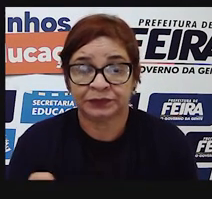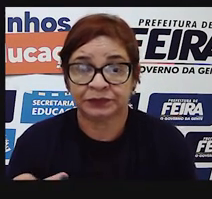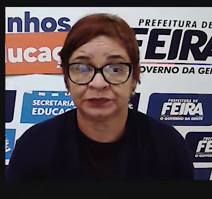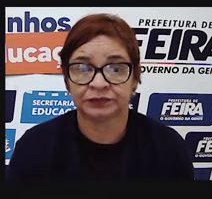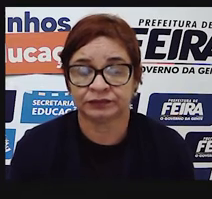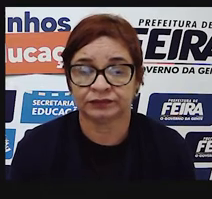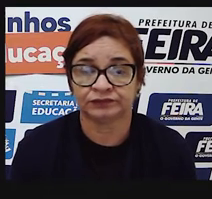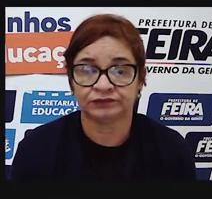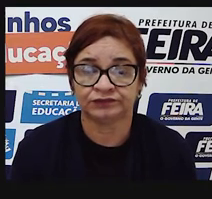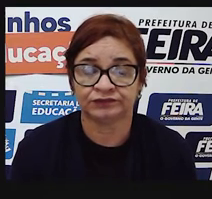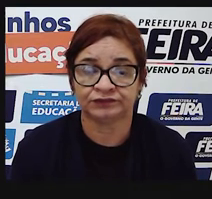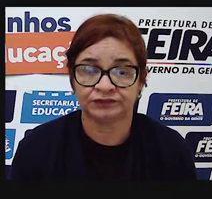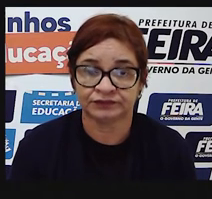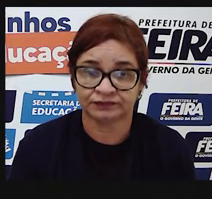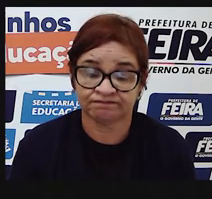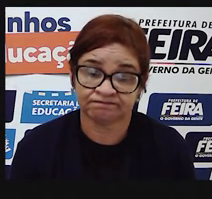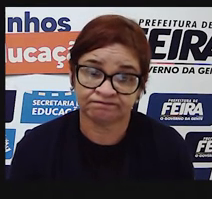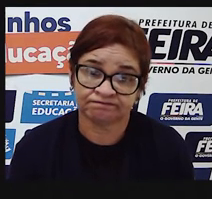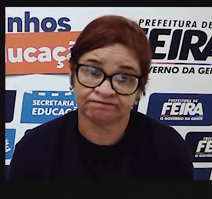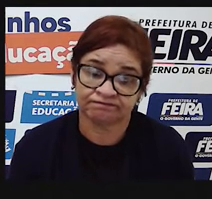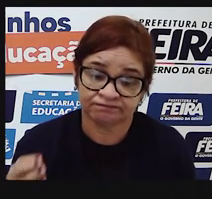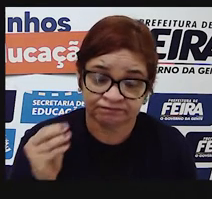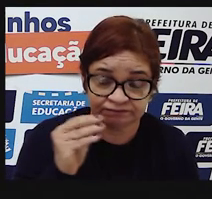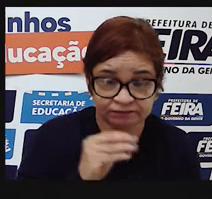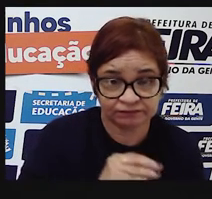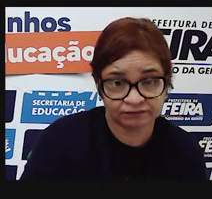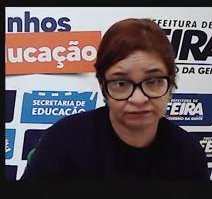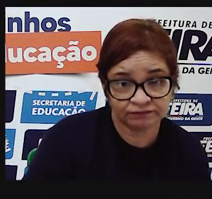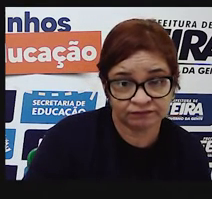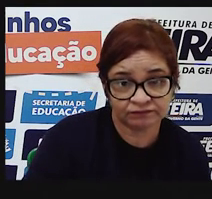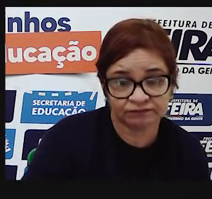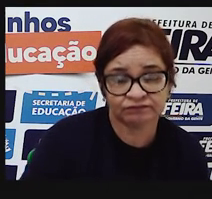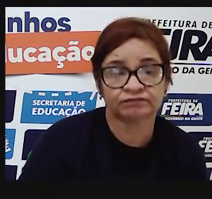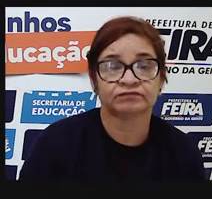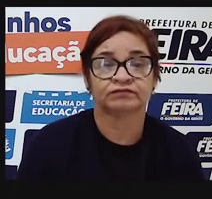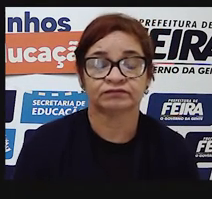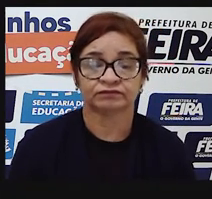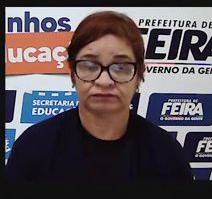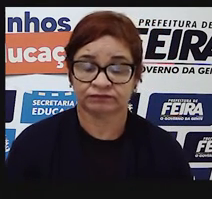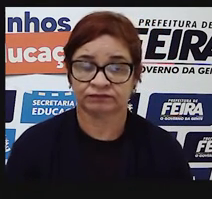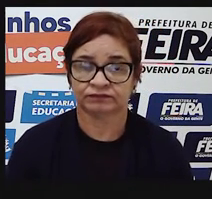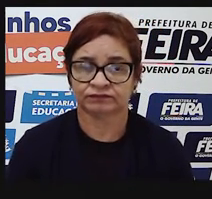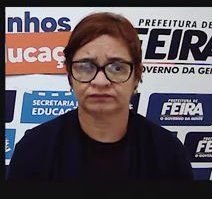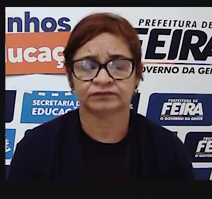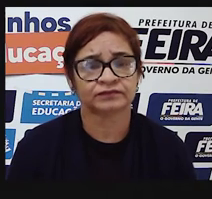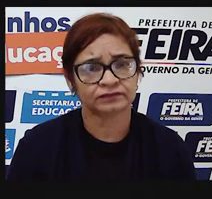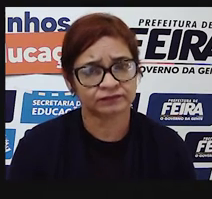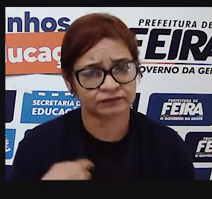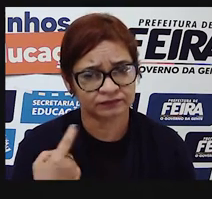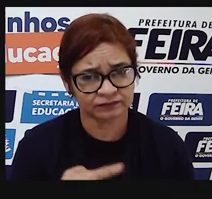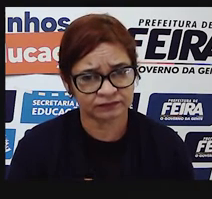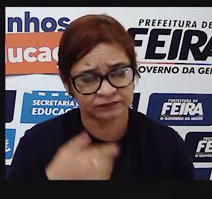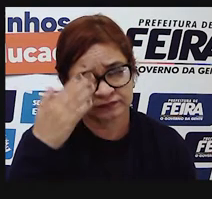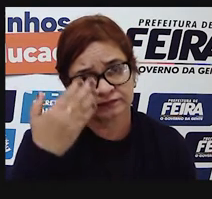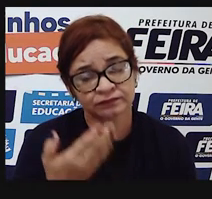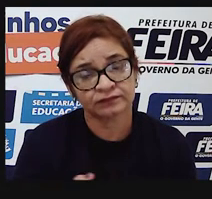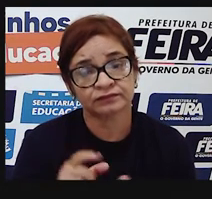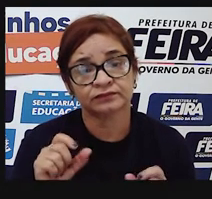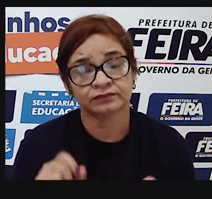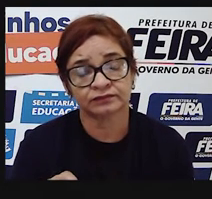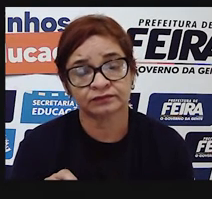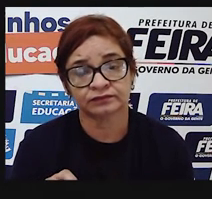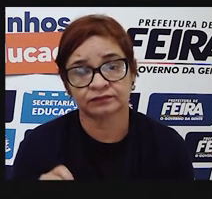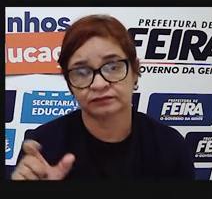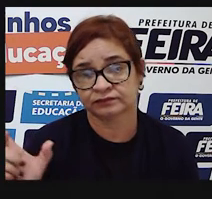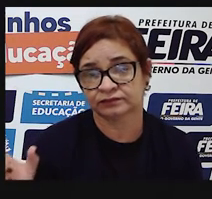pode ser trágica, ou é trágica, porque a única certeza que temos é o que é representado nesse último